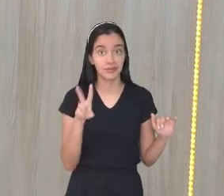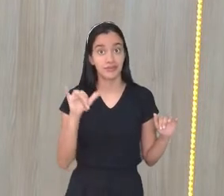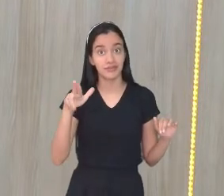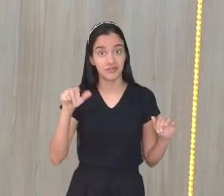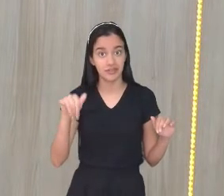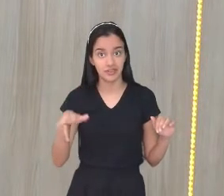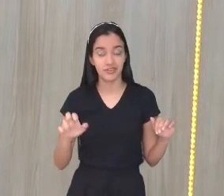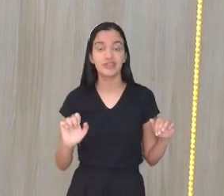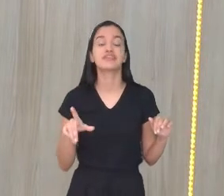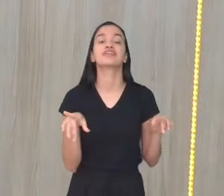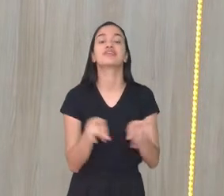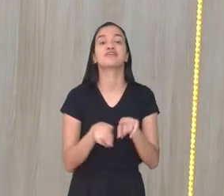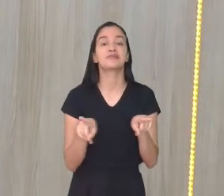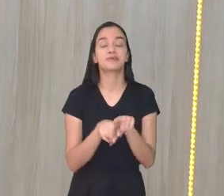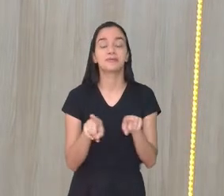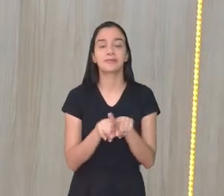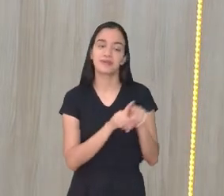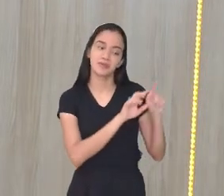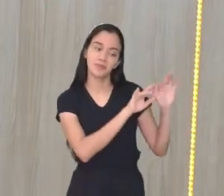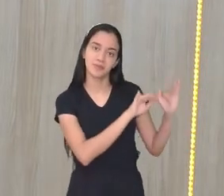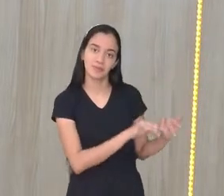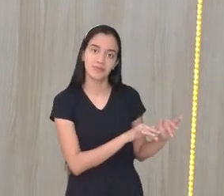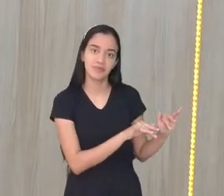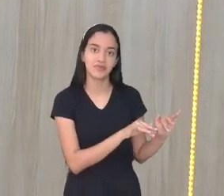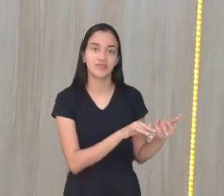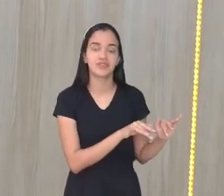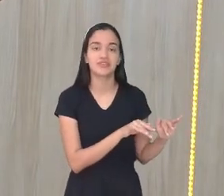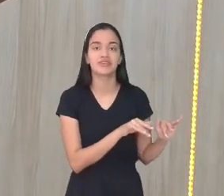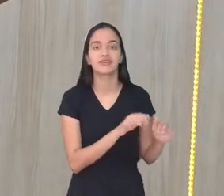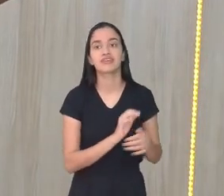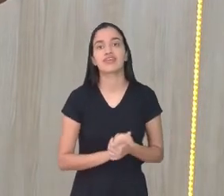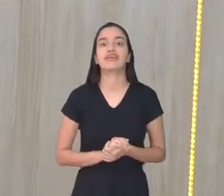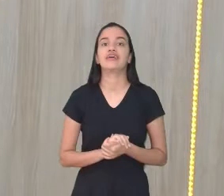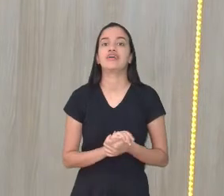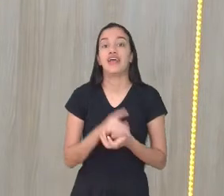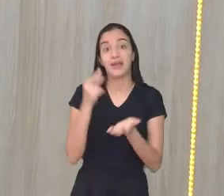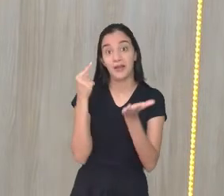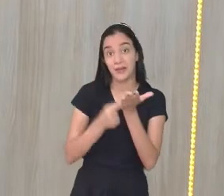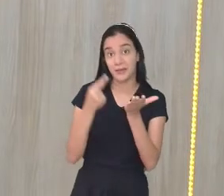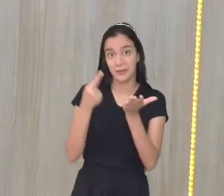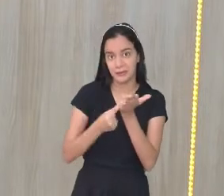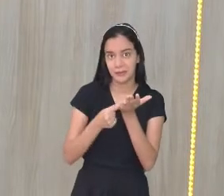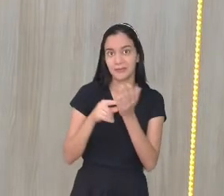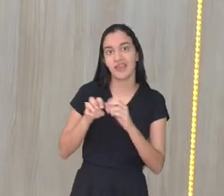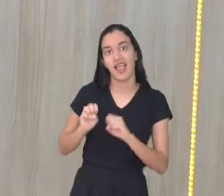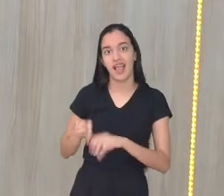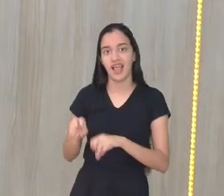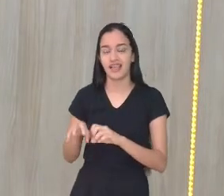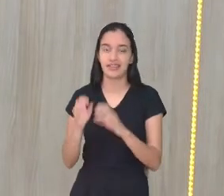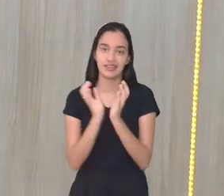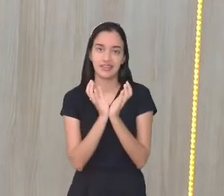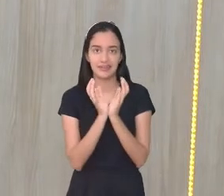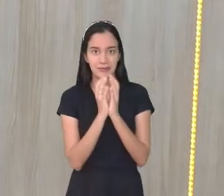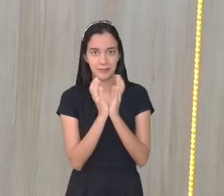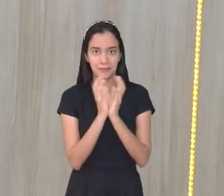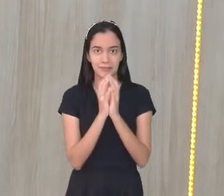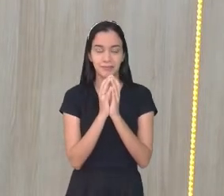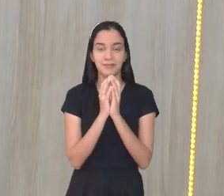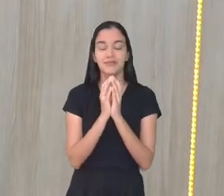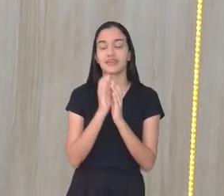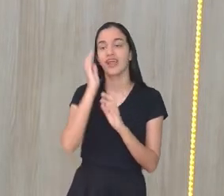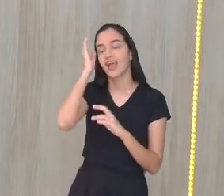através do... ou pelo aplicativo Educa Recife.